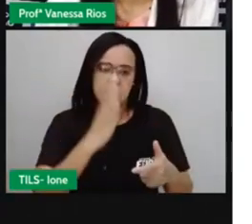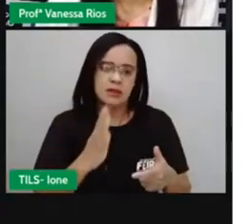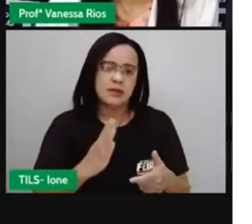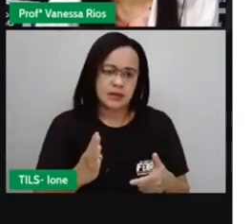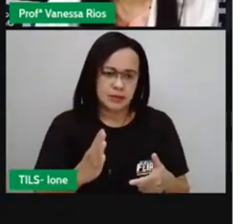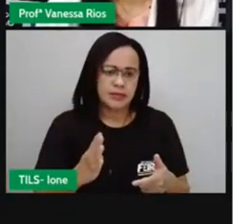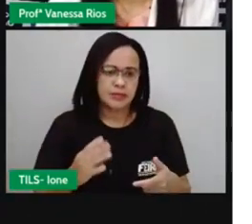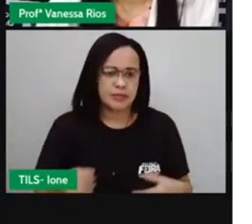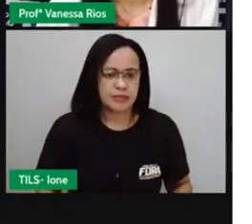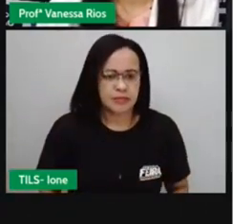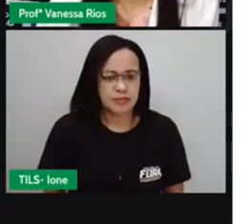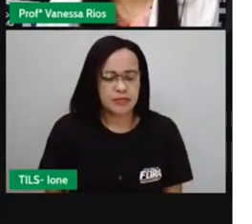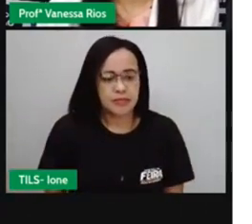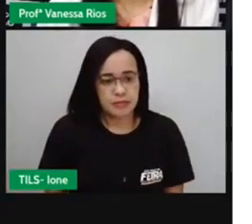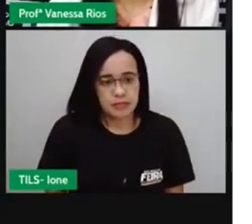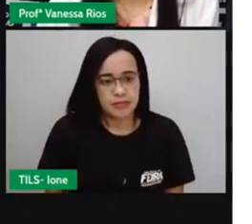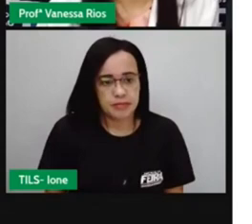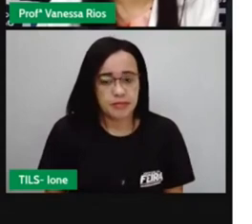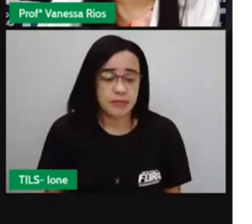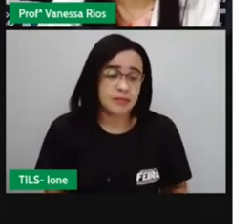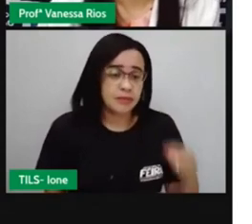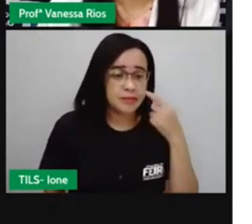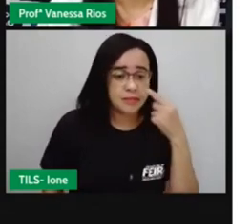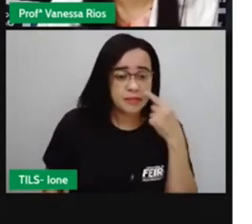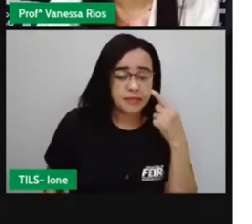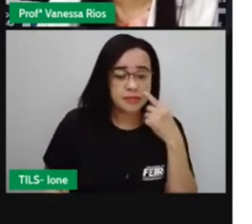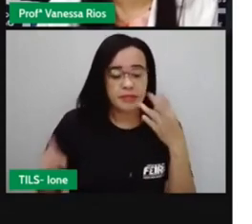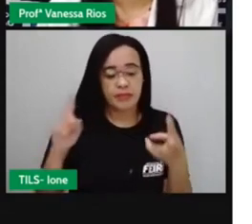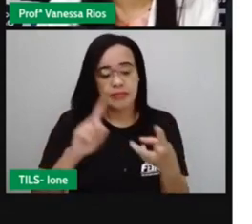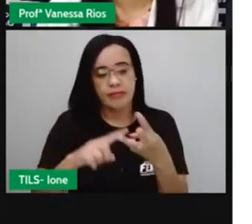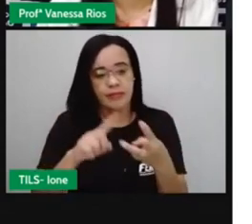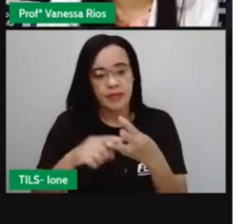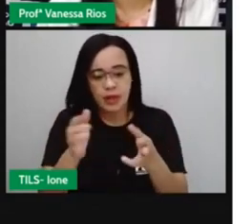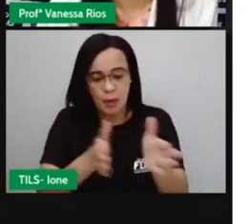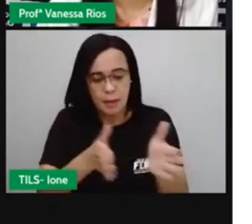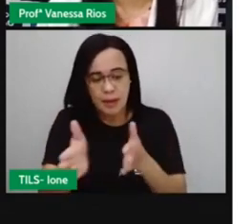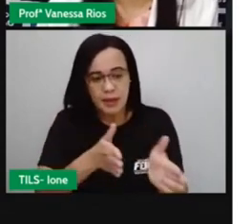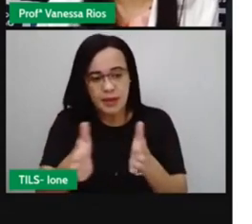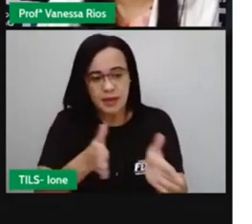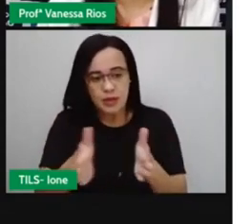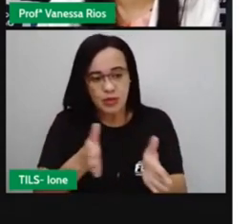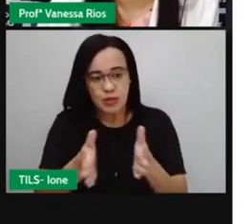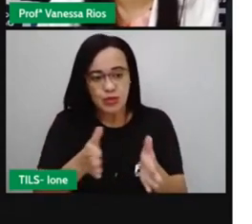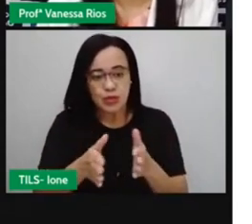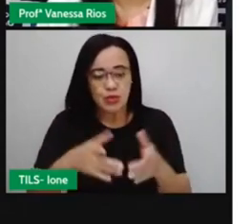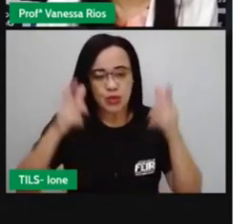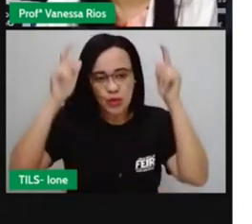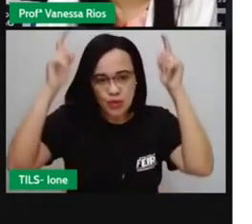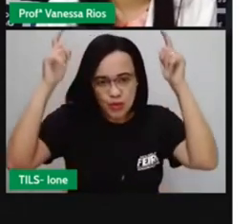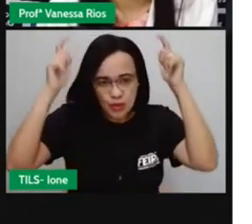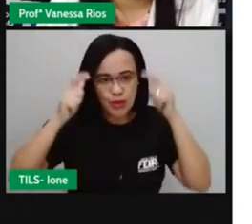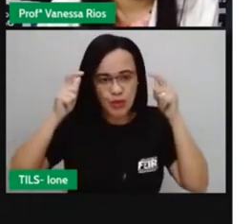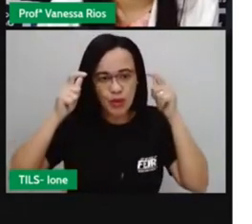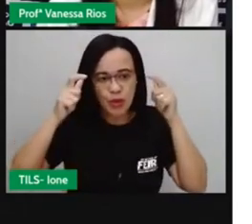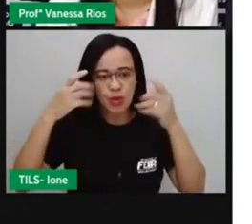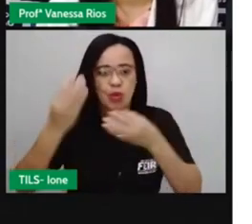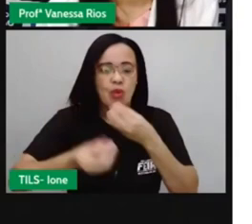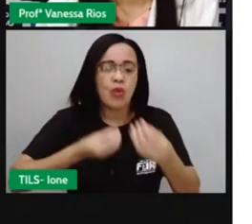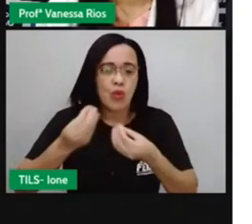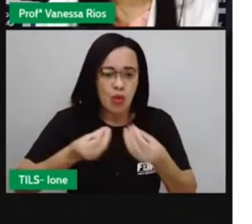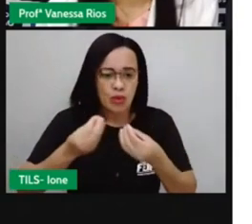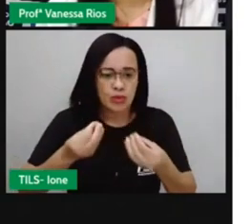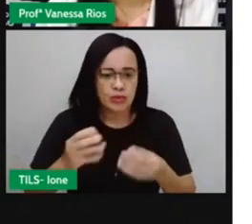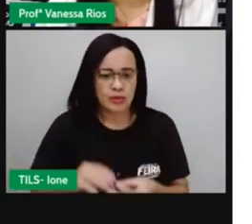E aí temos, então, a terceira fase do período monárquico, né, conhecida aí como segundo reinado.